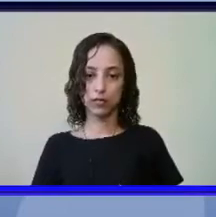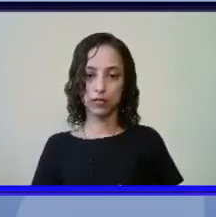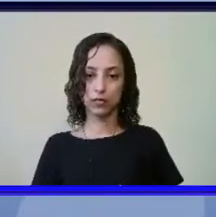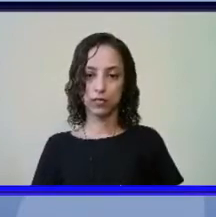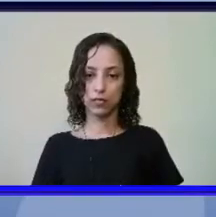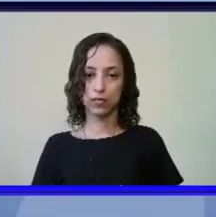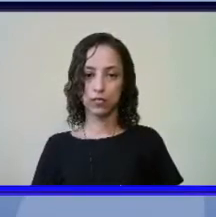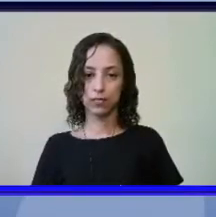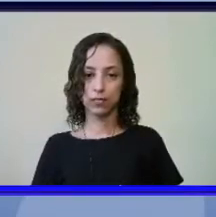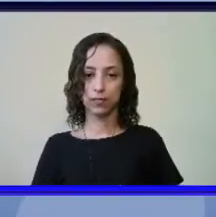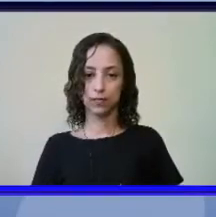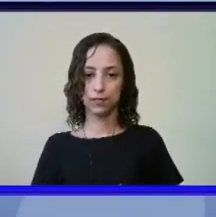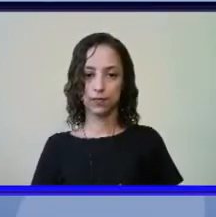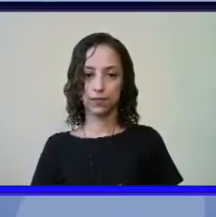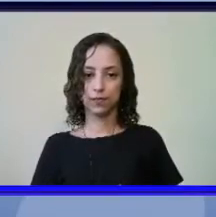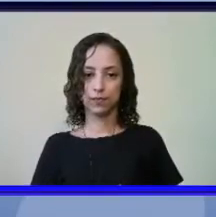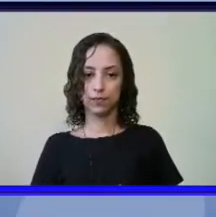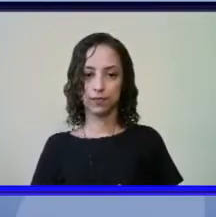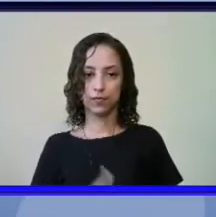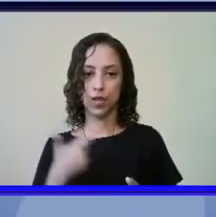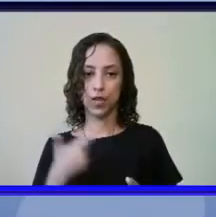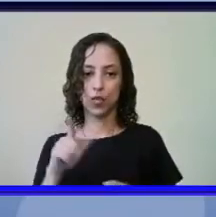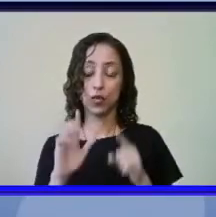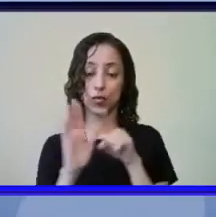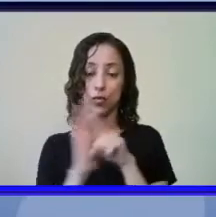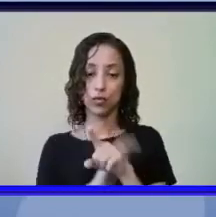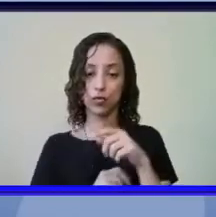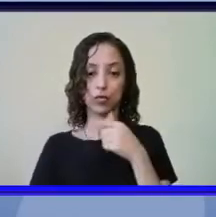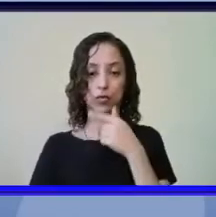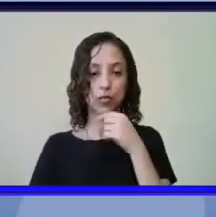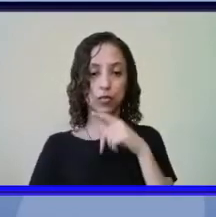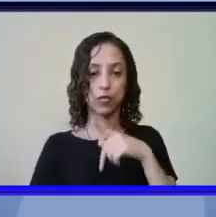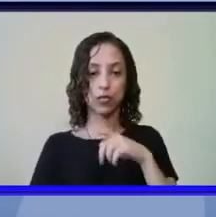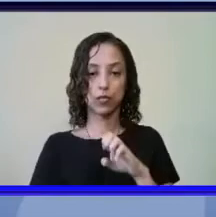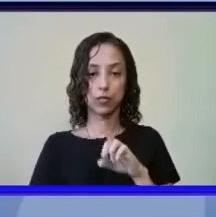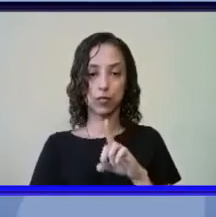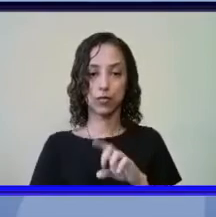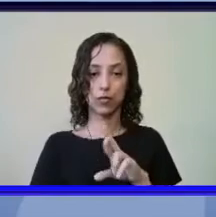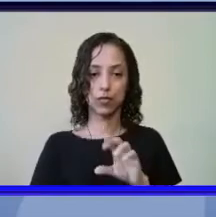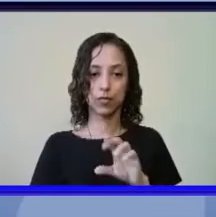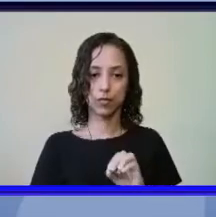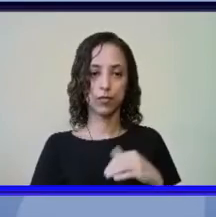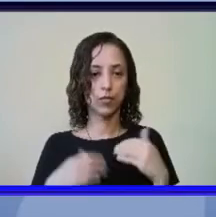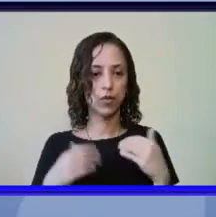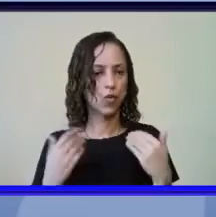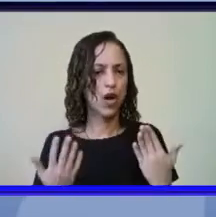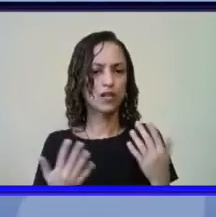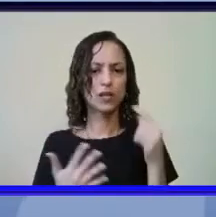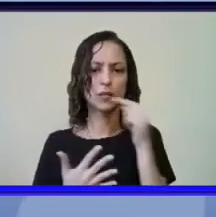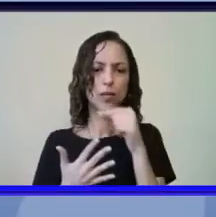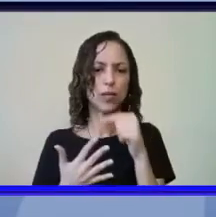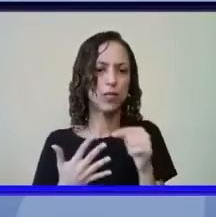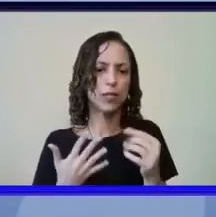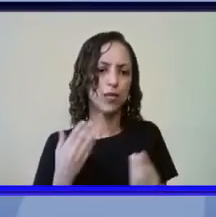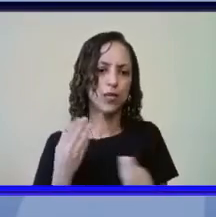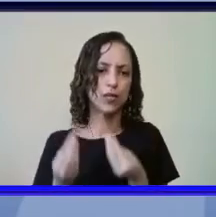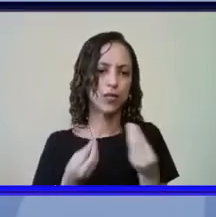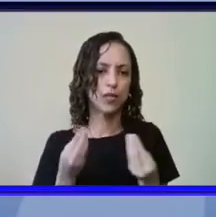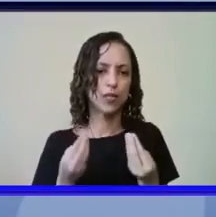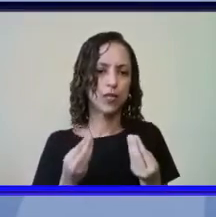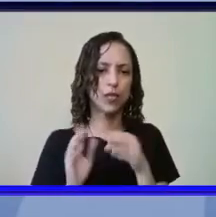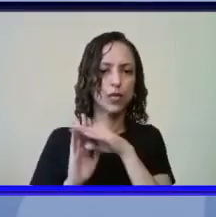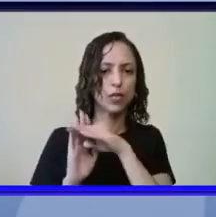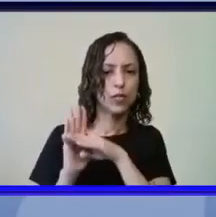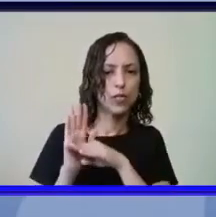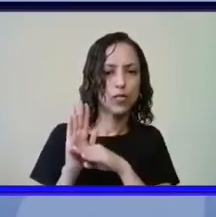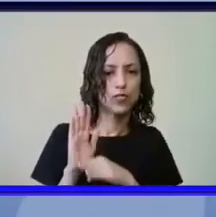bom a próxima pergunta é do Pedro de Oliveira quais seriam as opções para lidarmos com o problema de